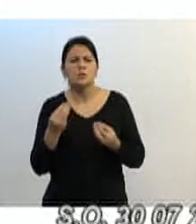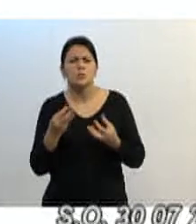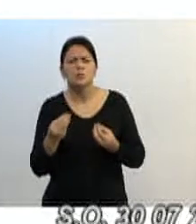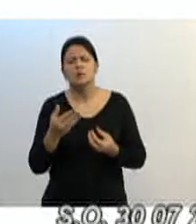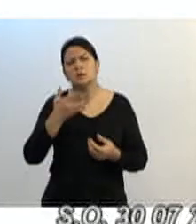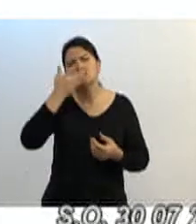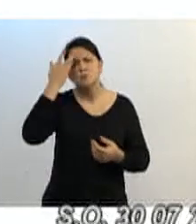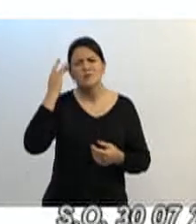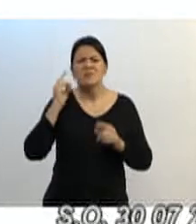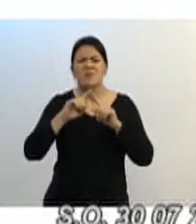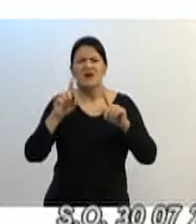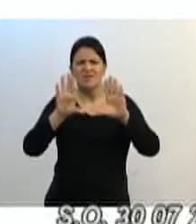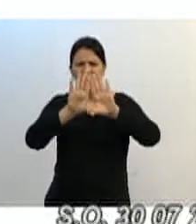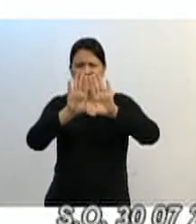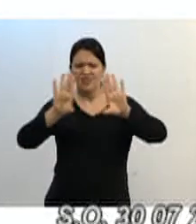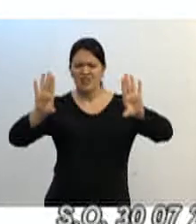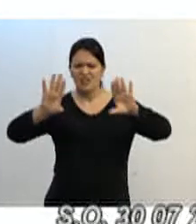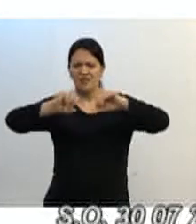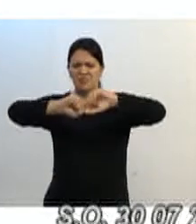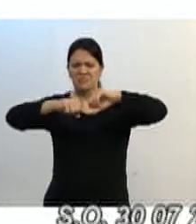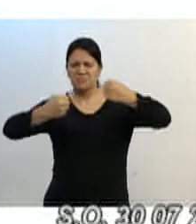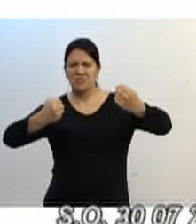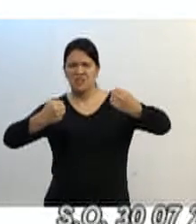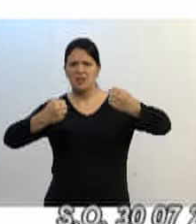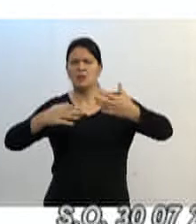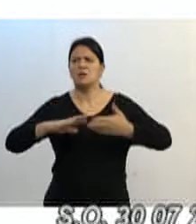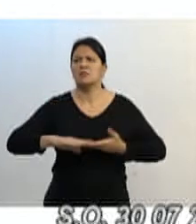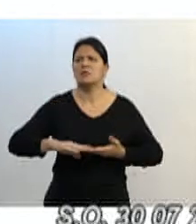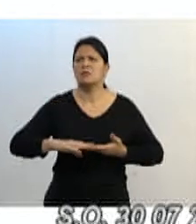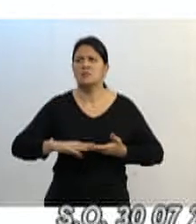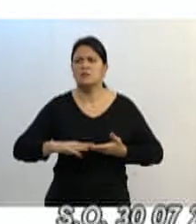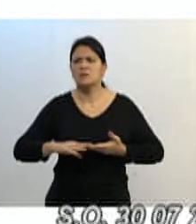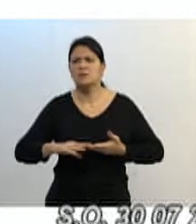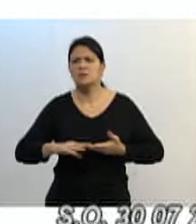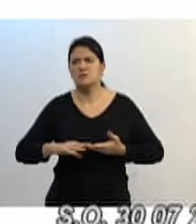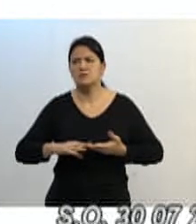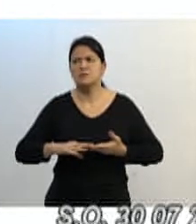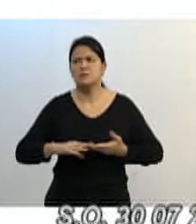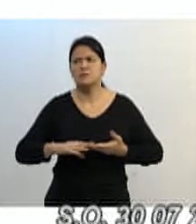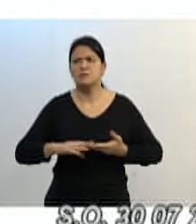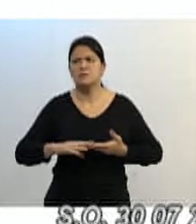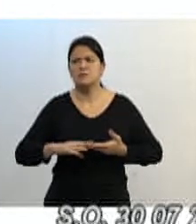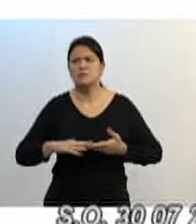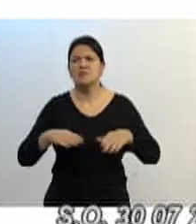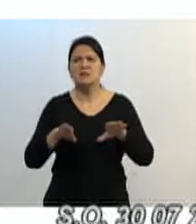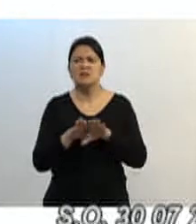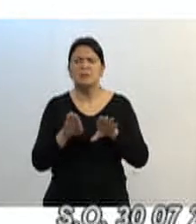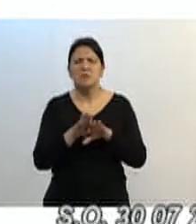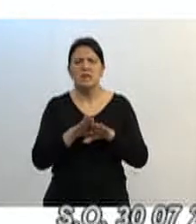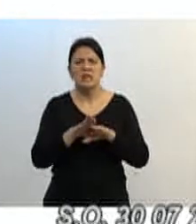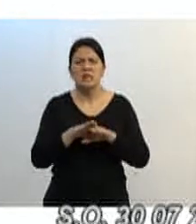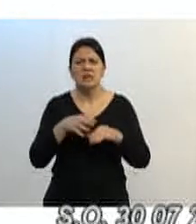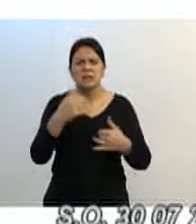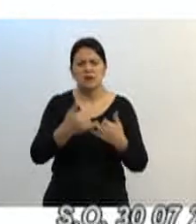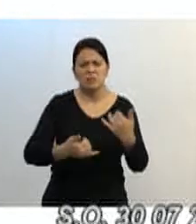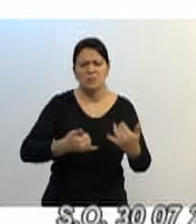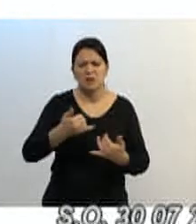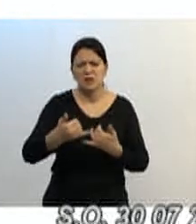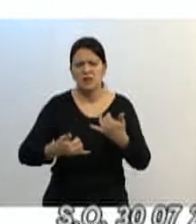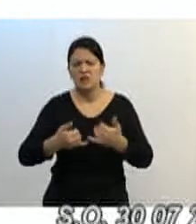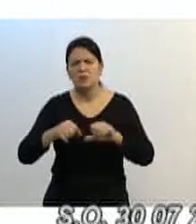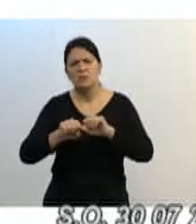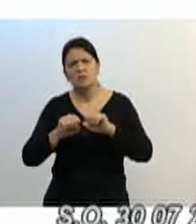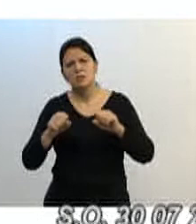grada estourada, a balança estourada, a segunda foto também ali, bota a segunda, legal, estourado, ali, olha ali, e